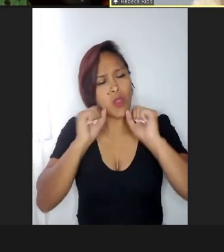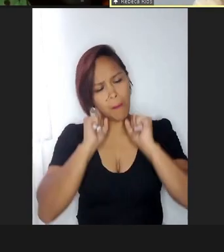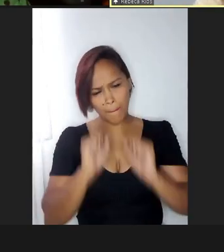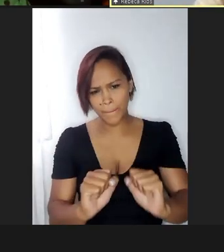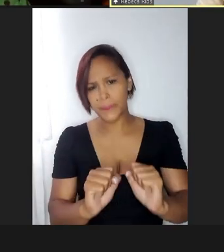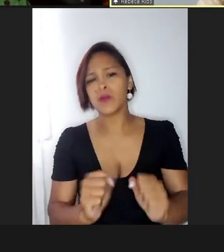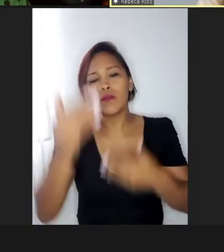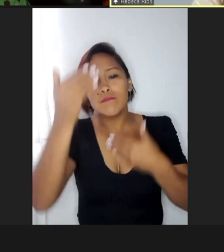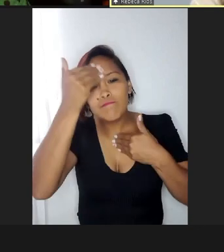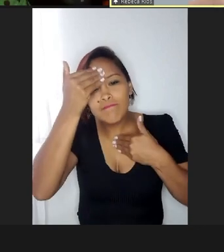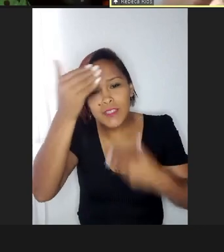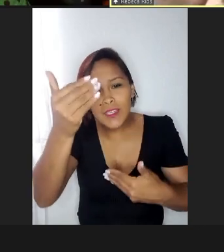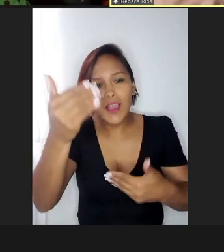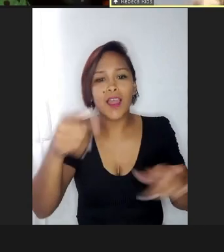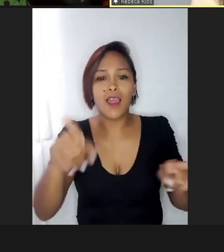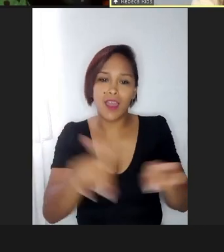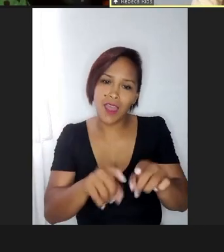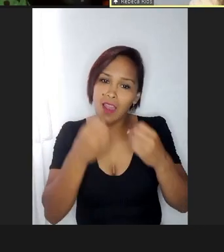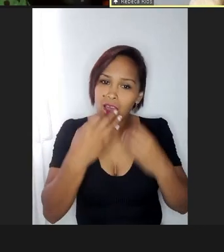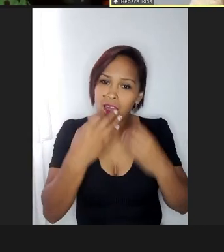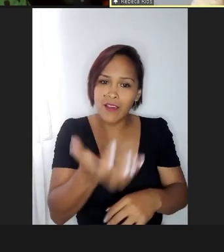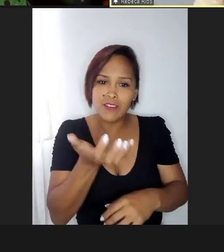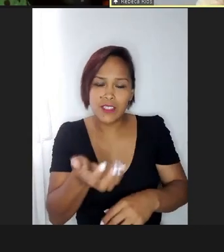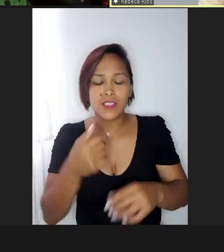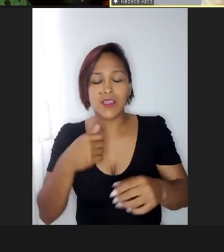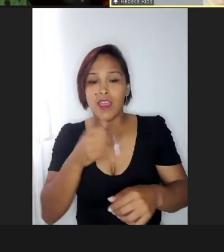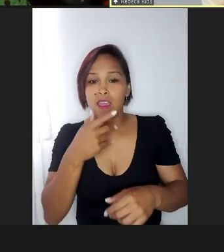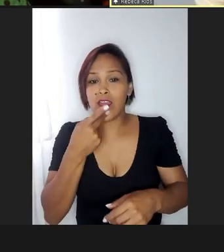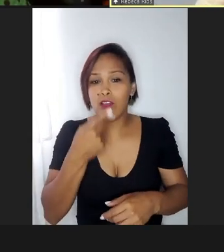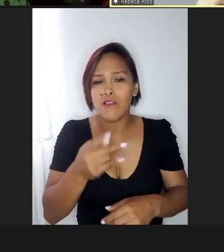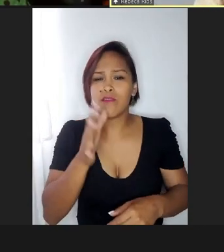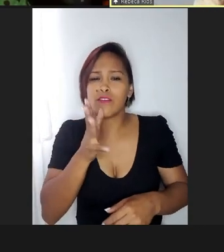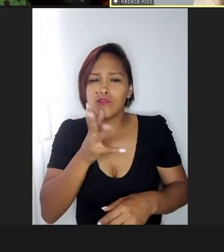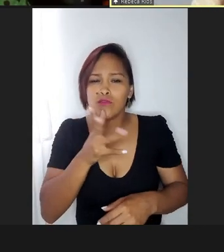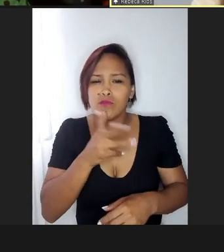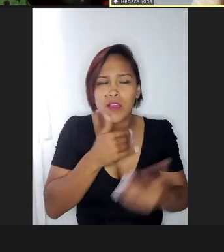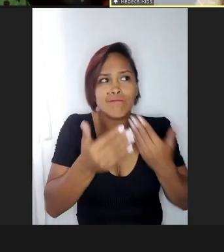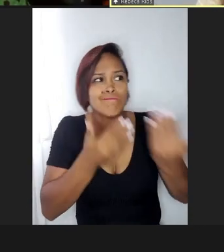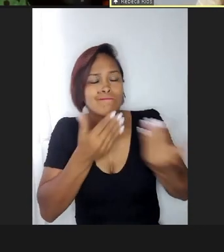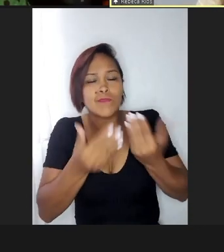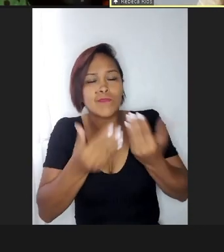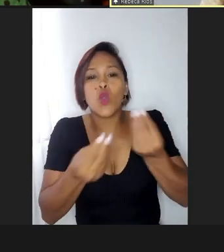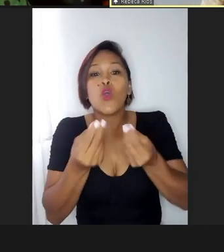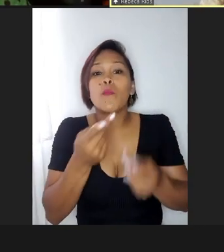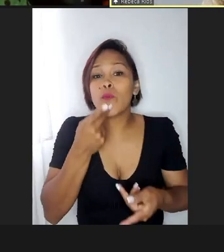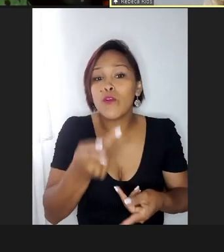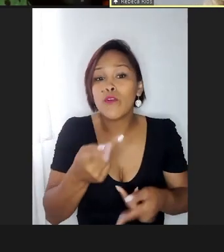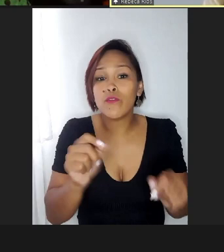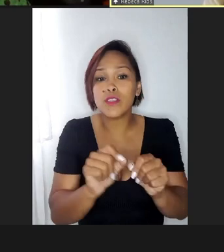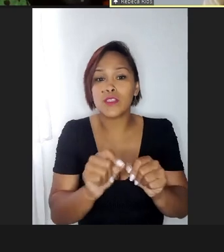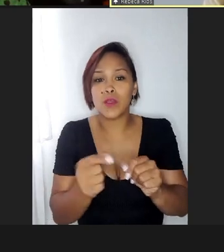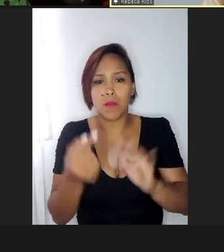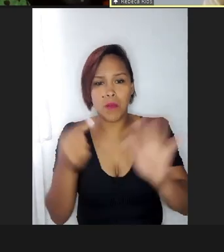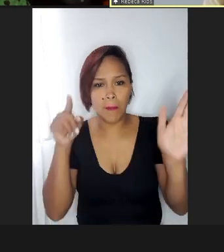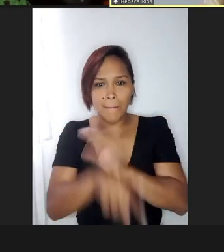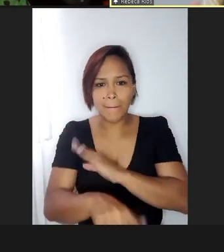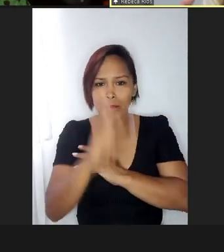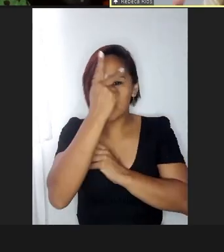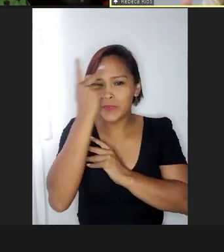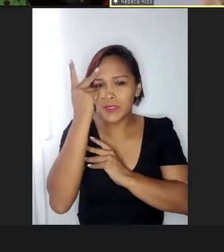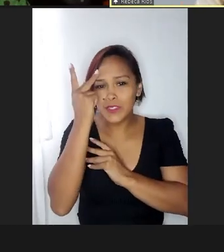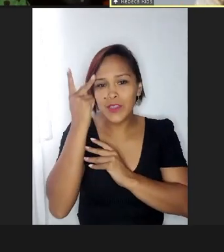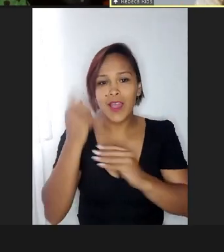obrigado, aí ela, você quer, eu falo devagar, eu estou um pouco perdida, eu falo normal, então assim, quando uma pessoa faz isso, gente,